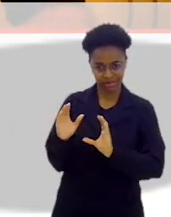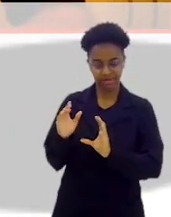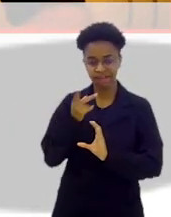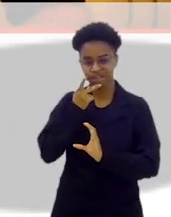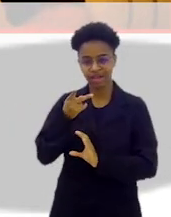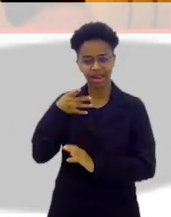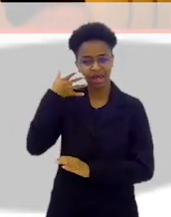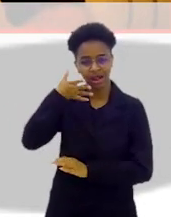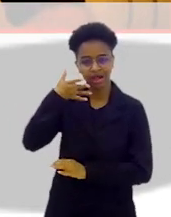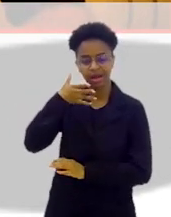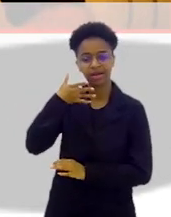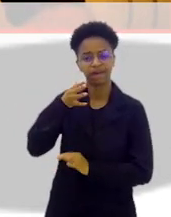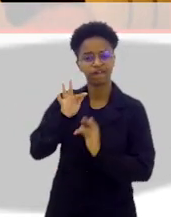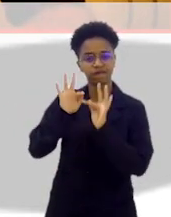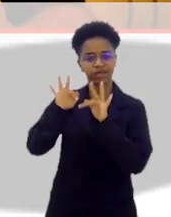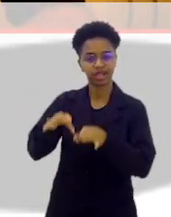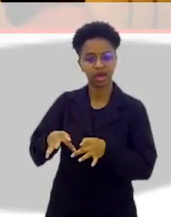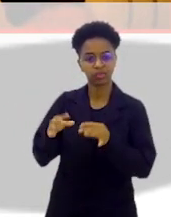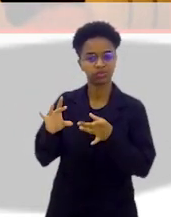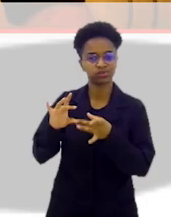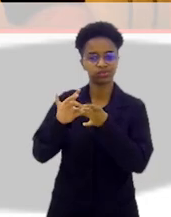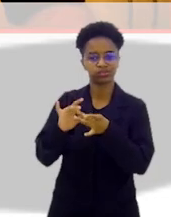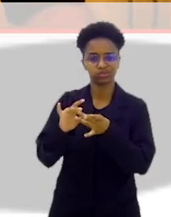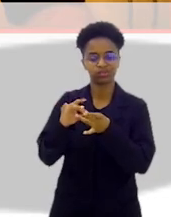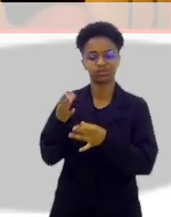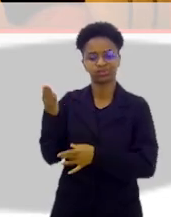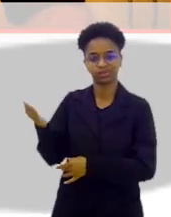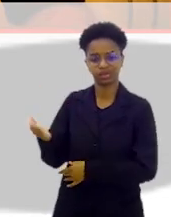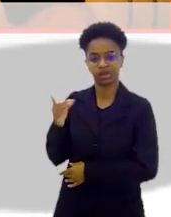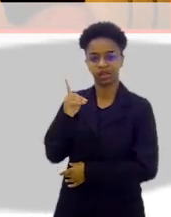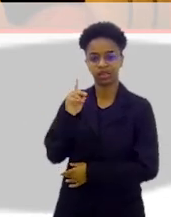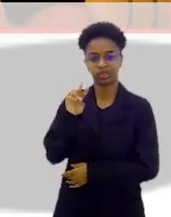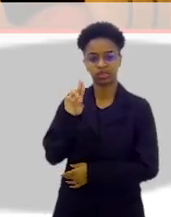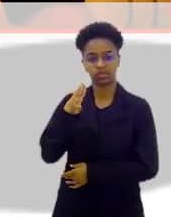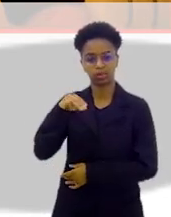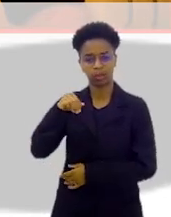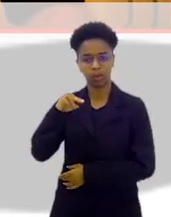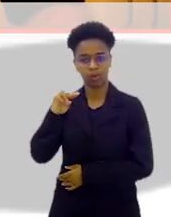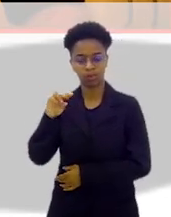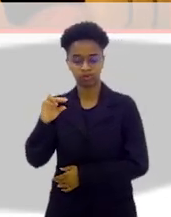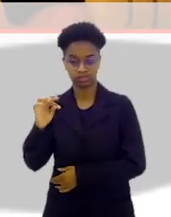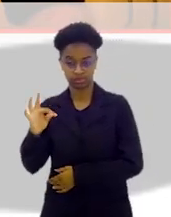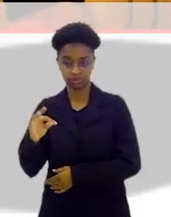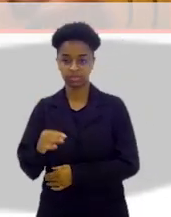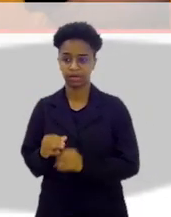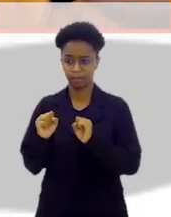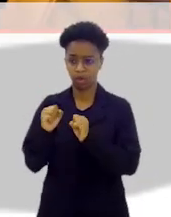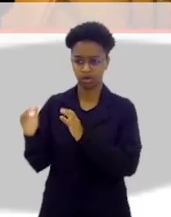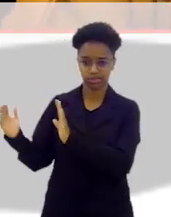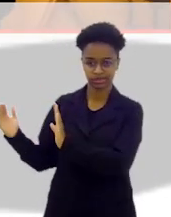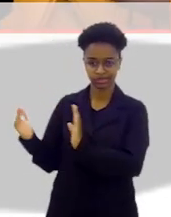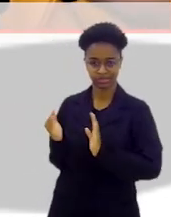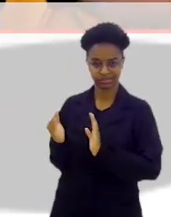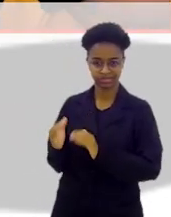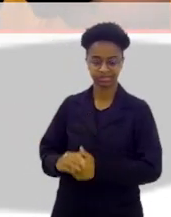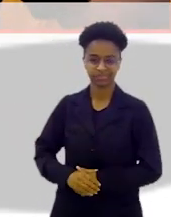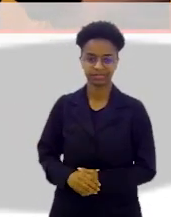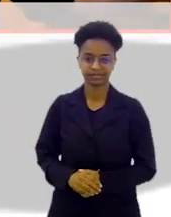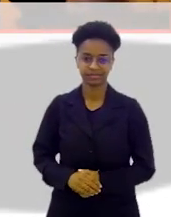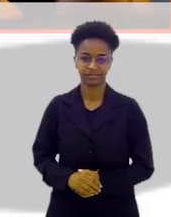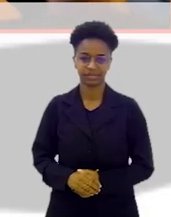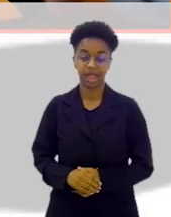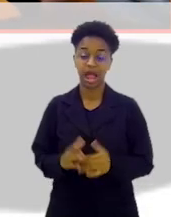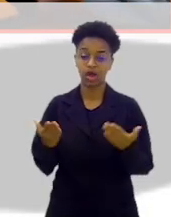você poder falar suas palavras finais ao lado do nosso mestre Drummond, que a todos encanta, deixa ele aí do seu